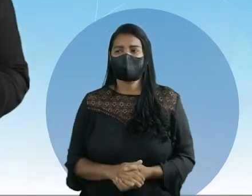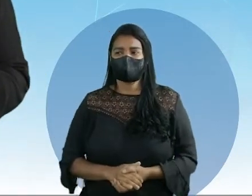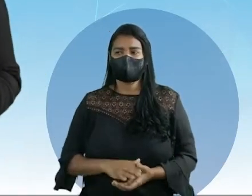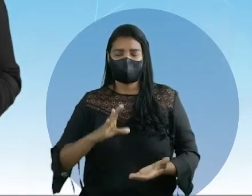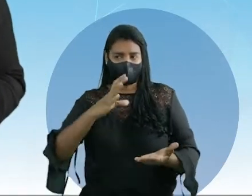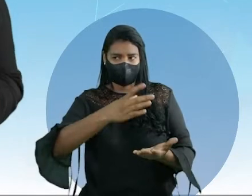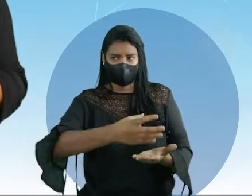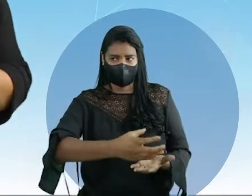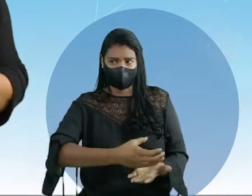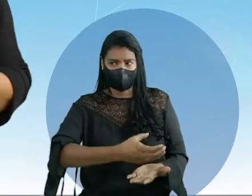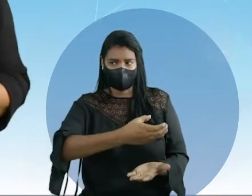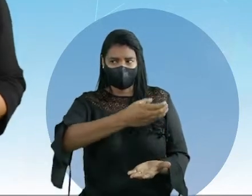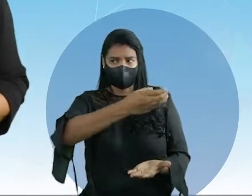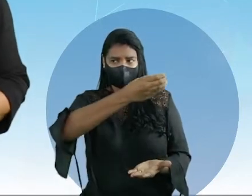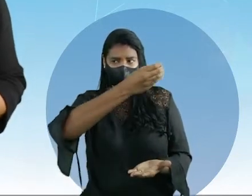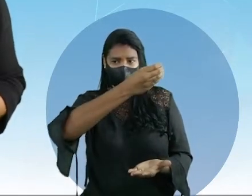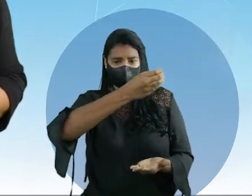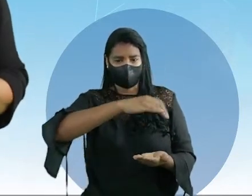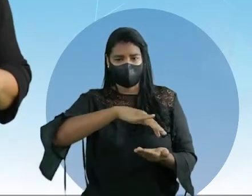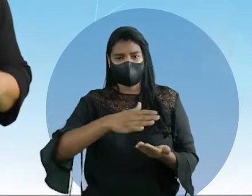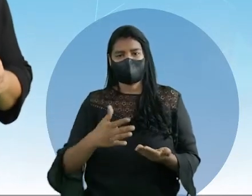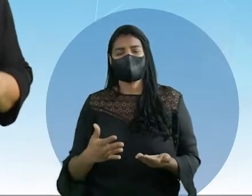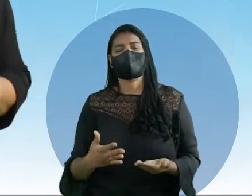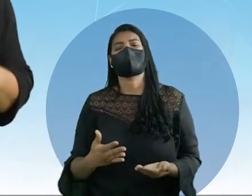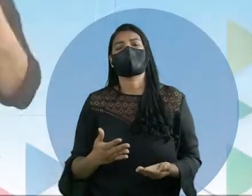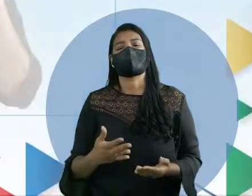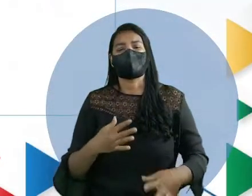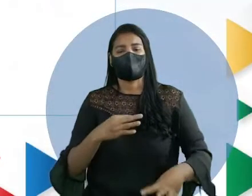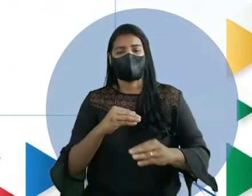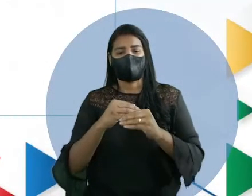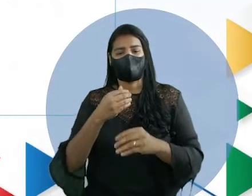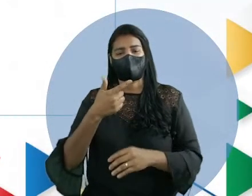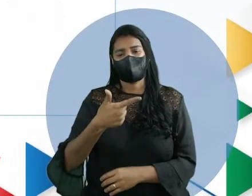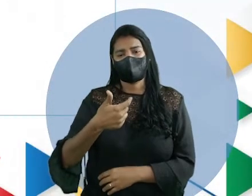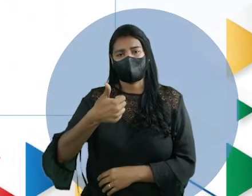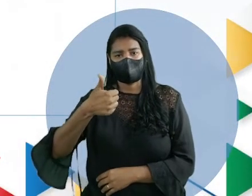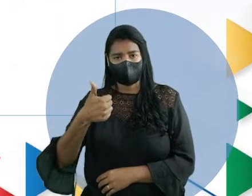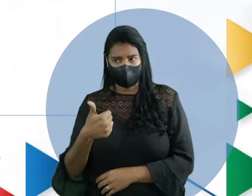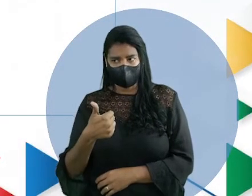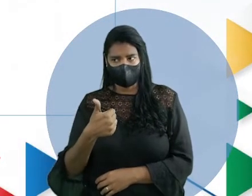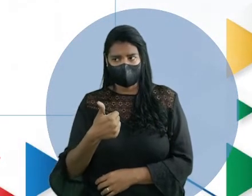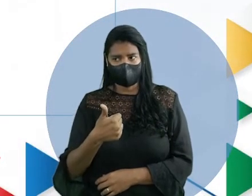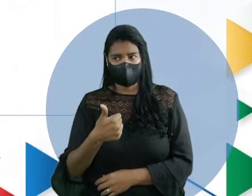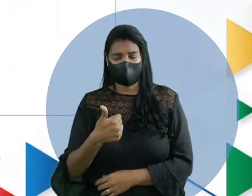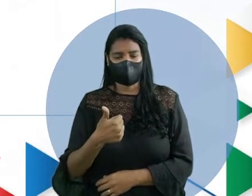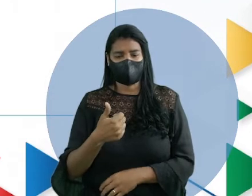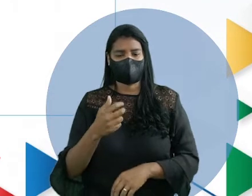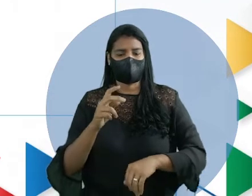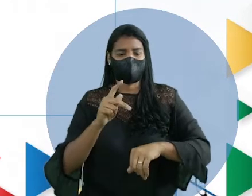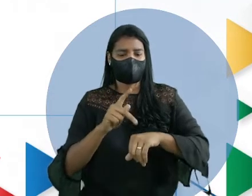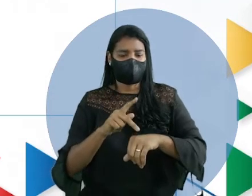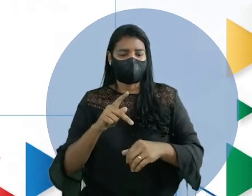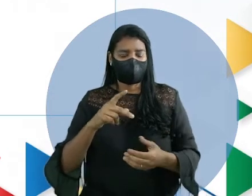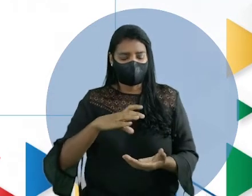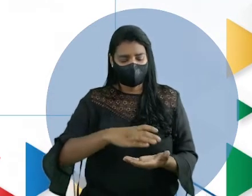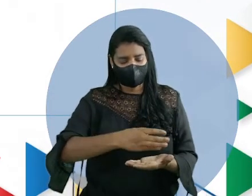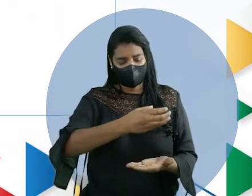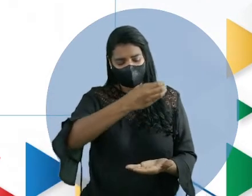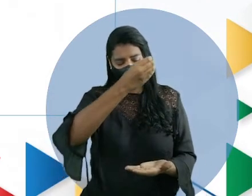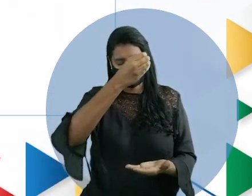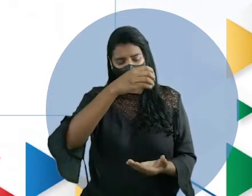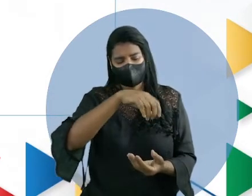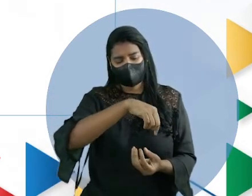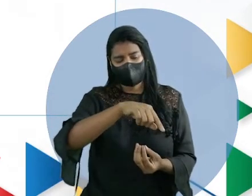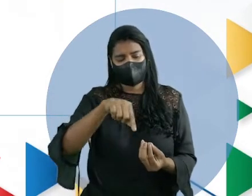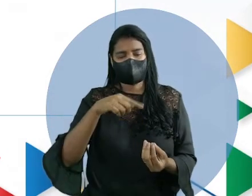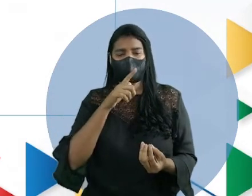de Fernando de Noronha fica aqui, em Pernambuco. Ele é composto por 21 ilhas, rochedas e ilhotas. Abriga